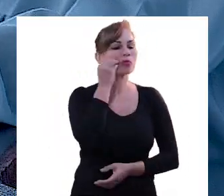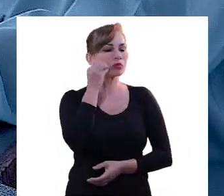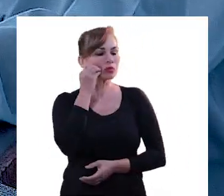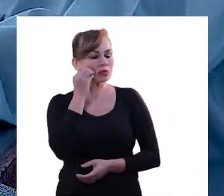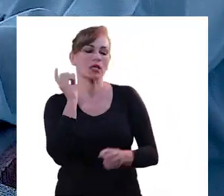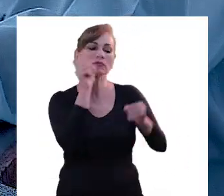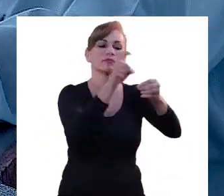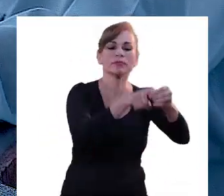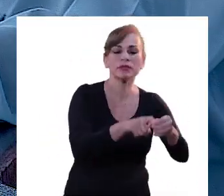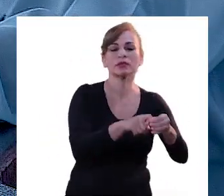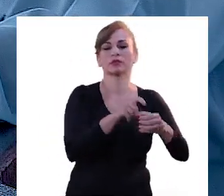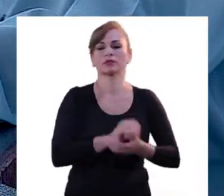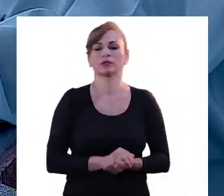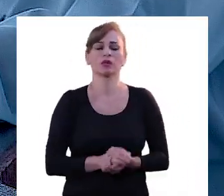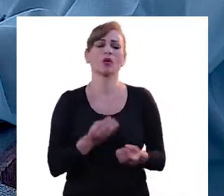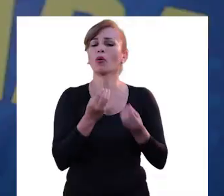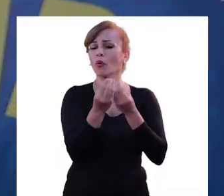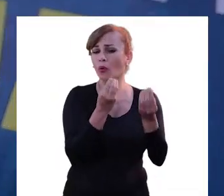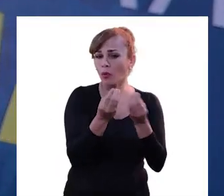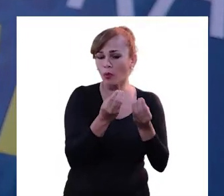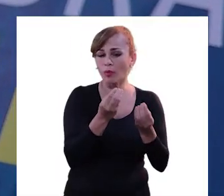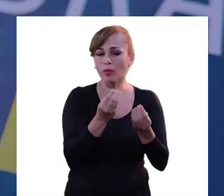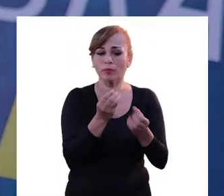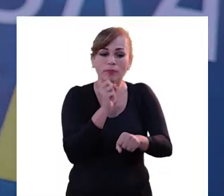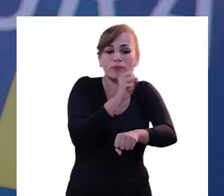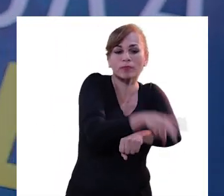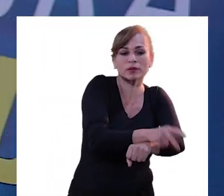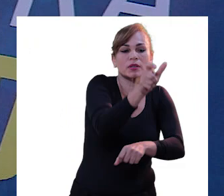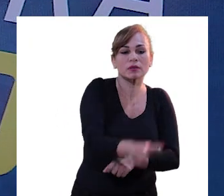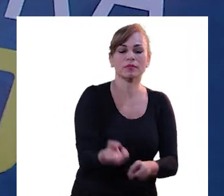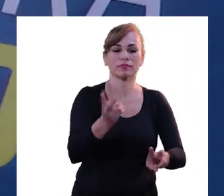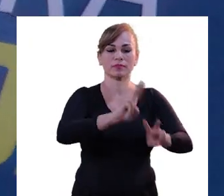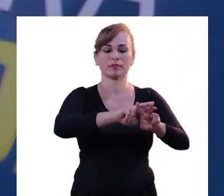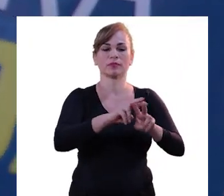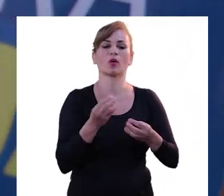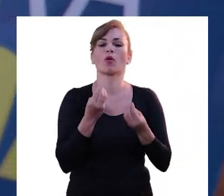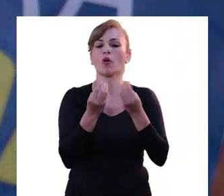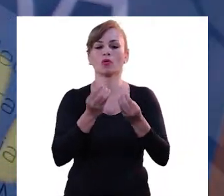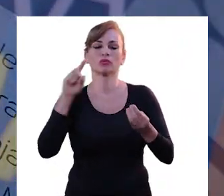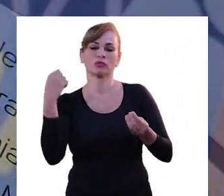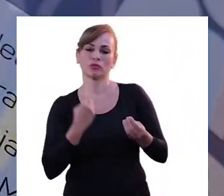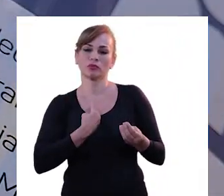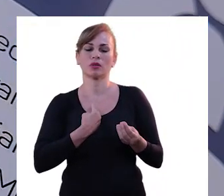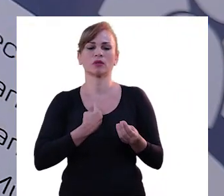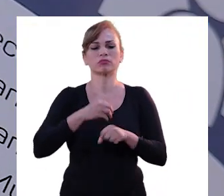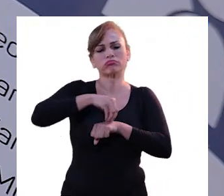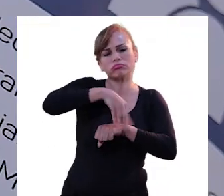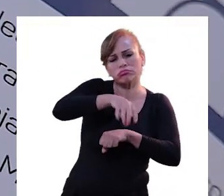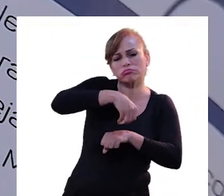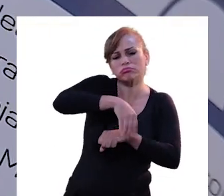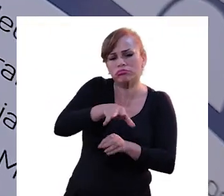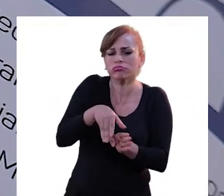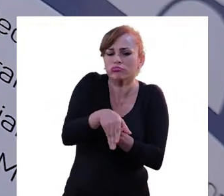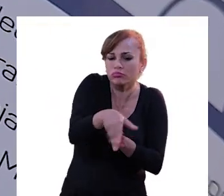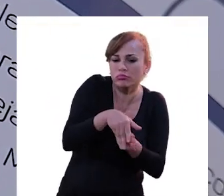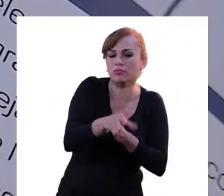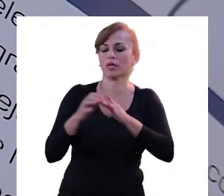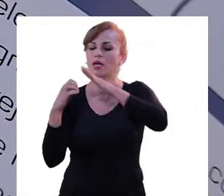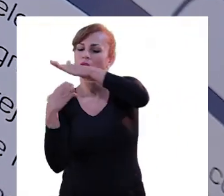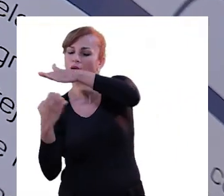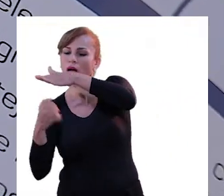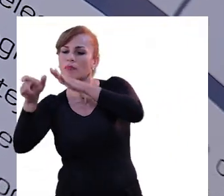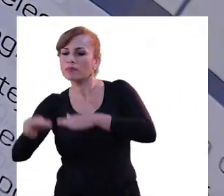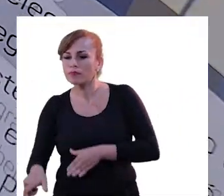oportunidade para esses reeducandos. Então, criamos uma cartilha como contratar mão de obra apenada, onde a gente